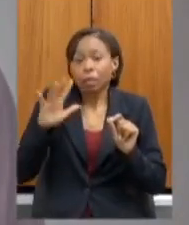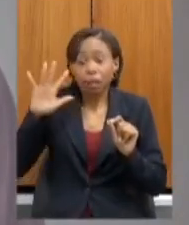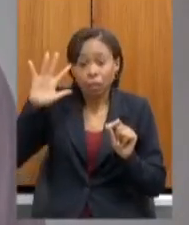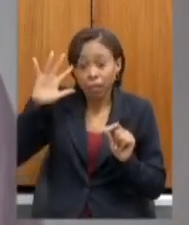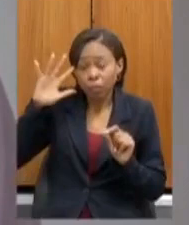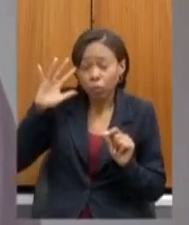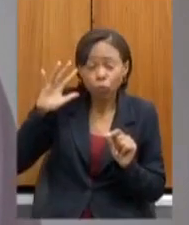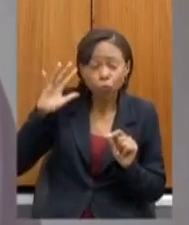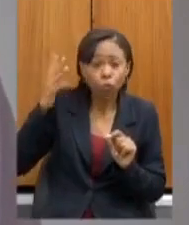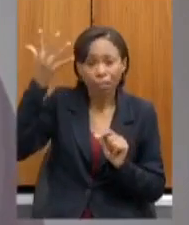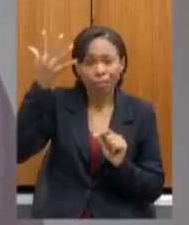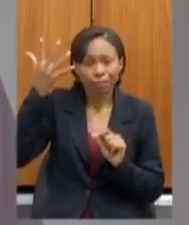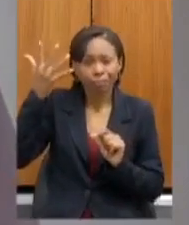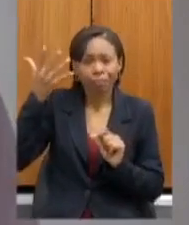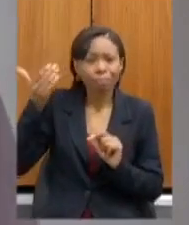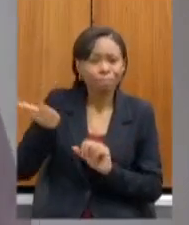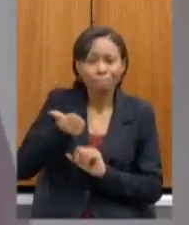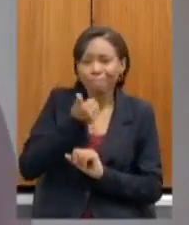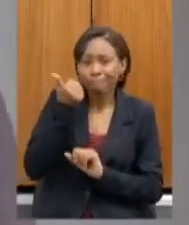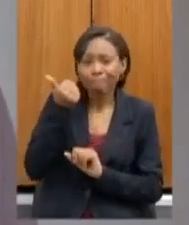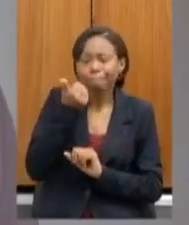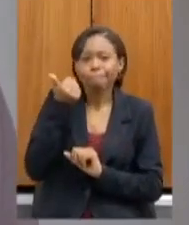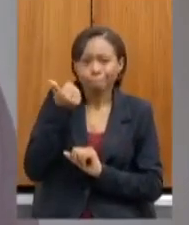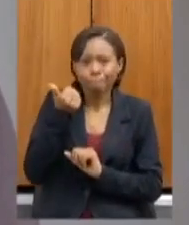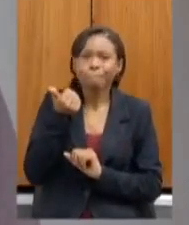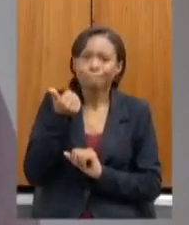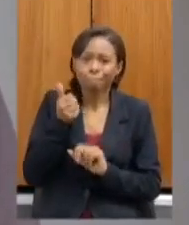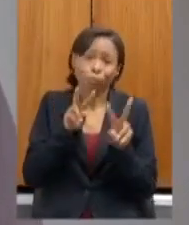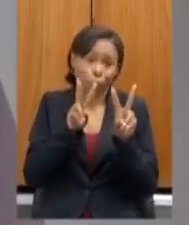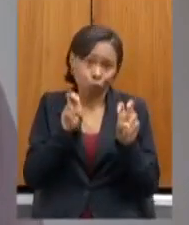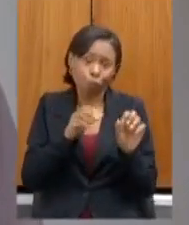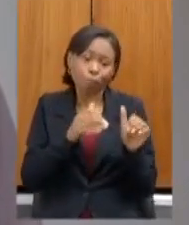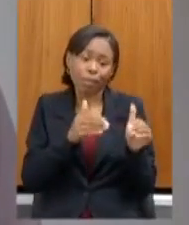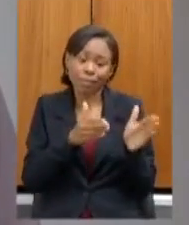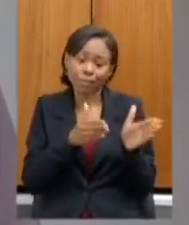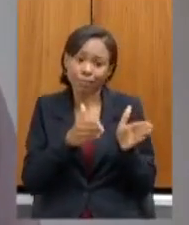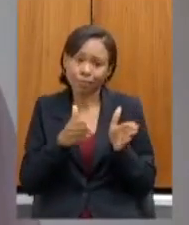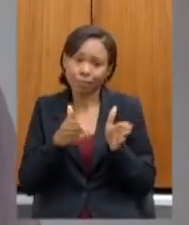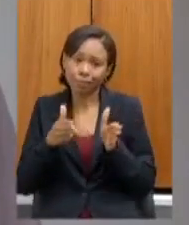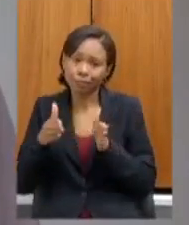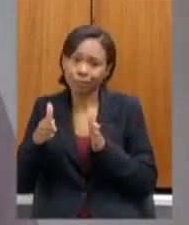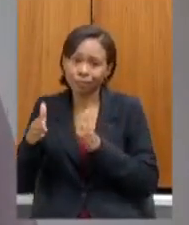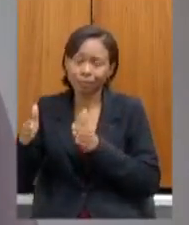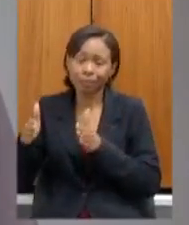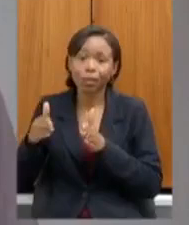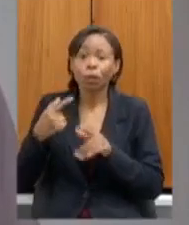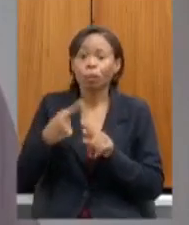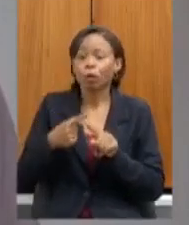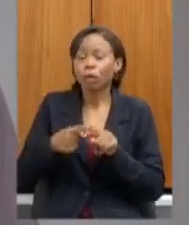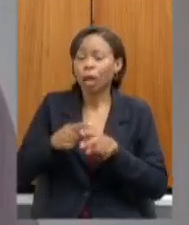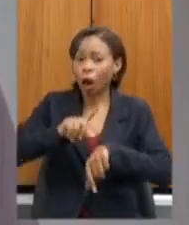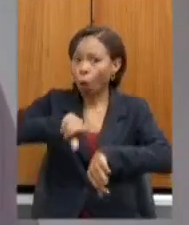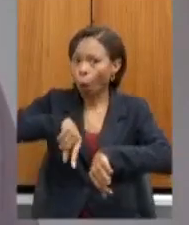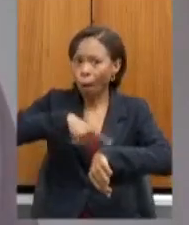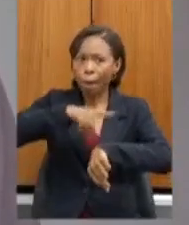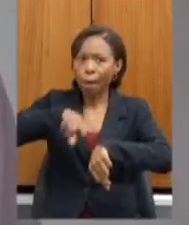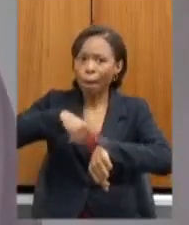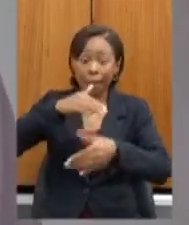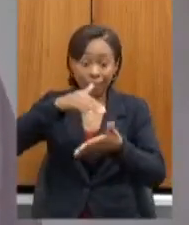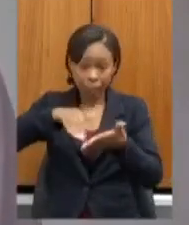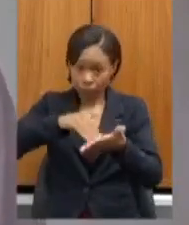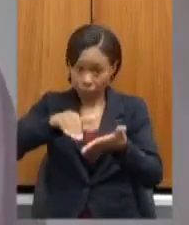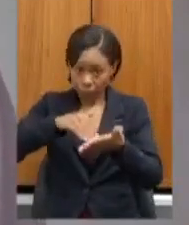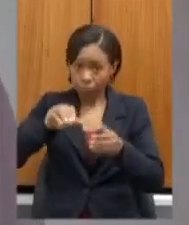mais práticos sobre esse processo porque se eu for lhe dizer a quantidade de horas em que já a Secretaria de Educação já